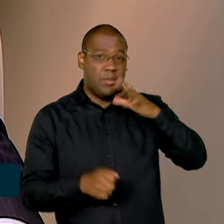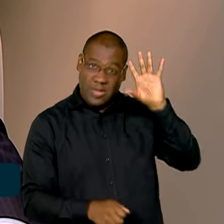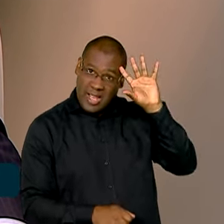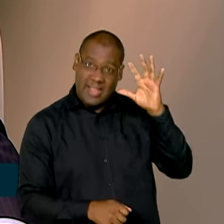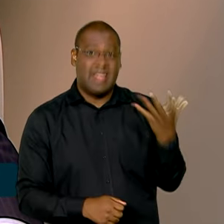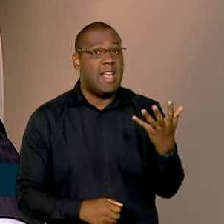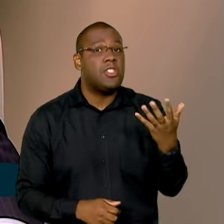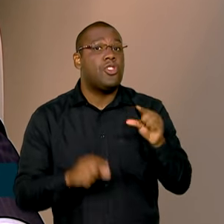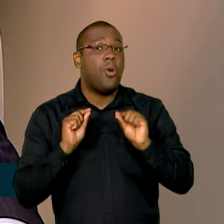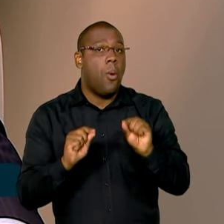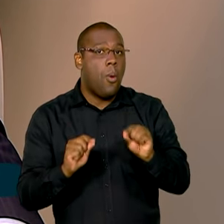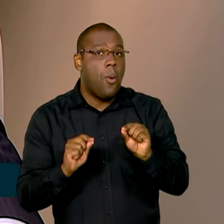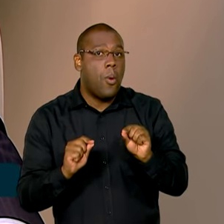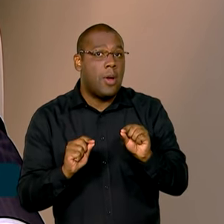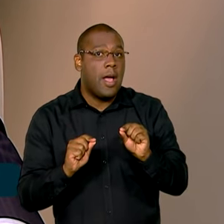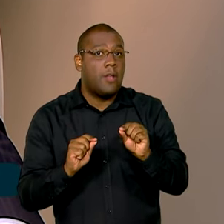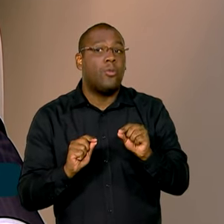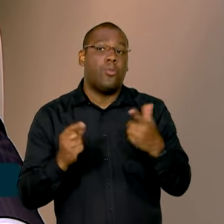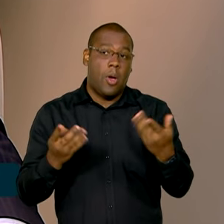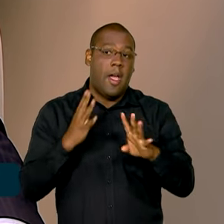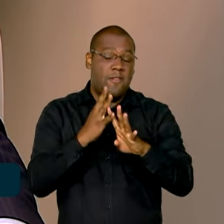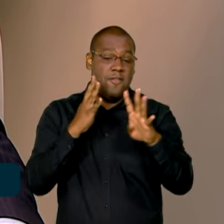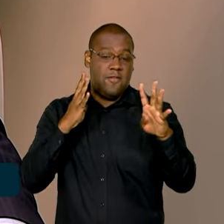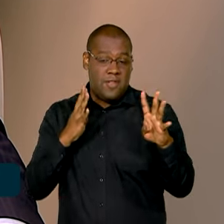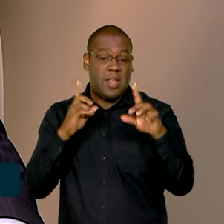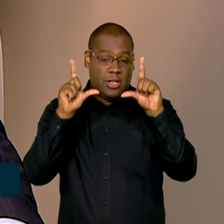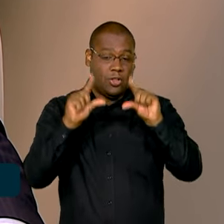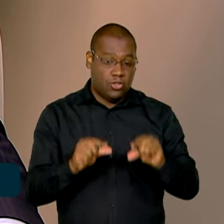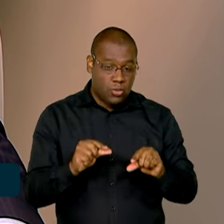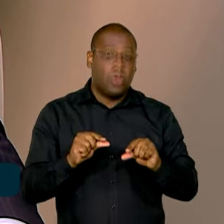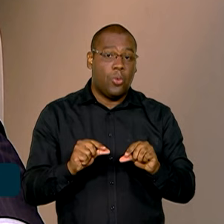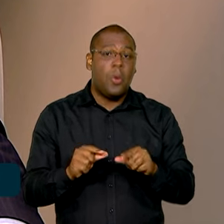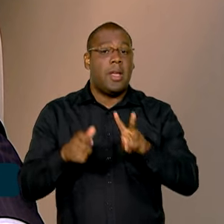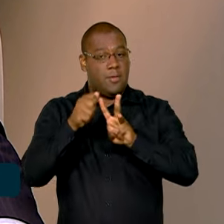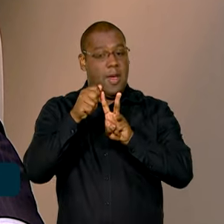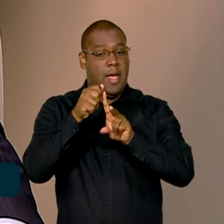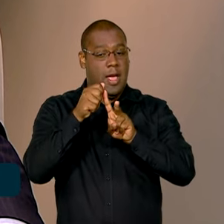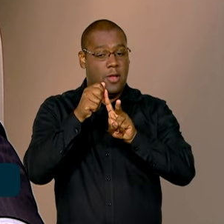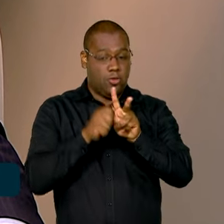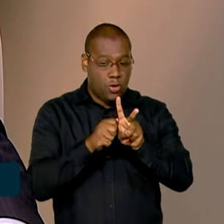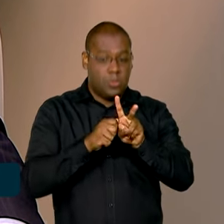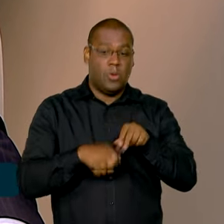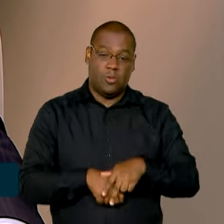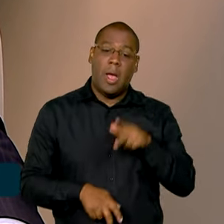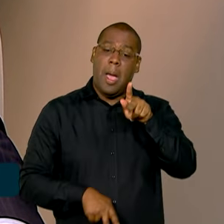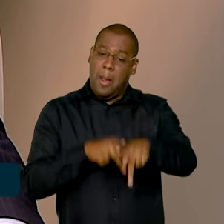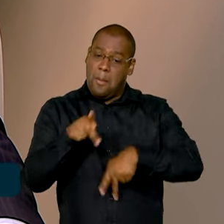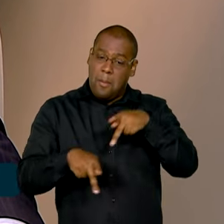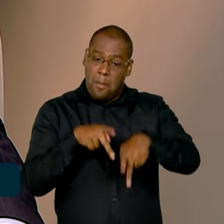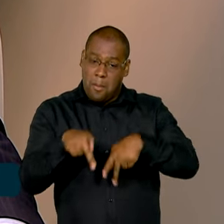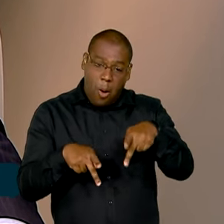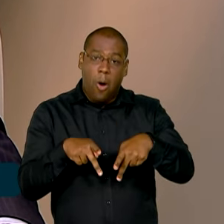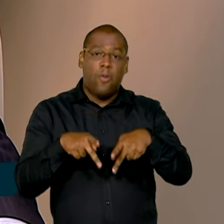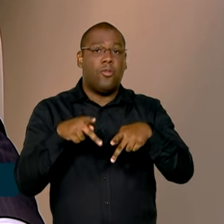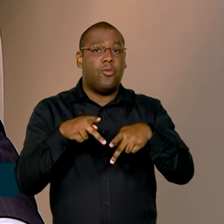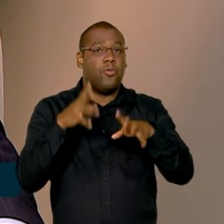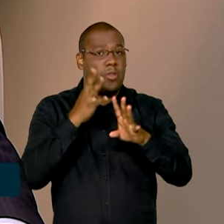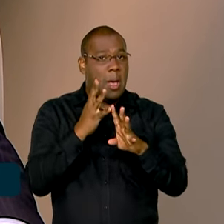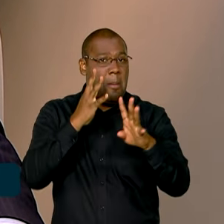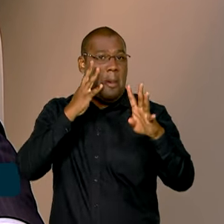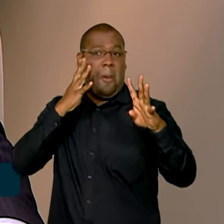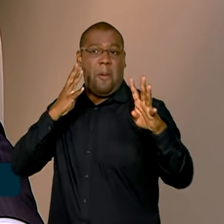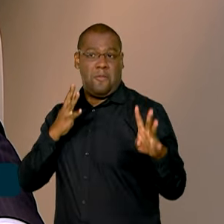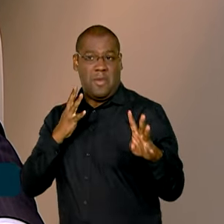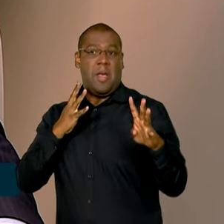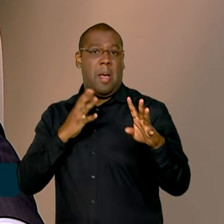está aquém da necessidade, né? A população espera um tempo mais rápido e merece. E nós temos um problema de ser a média,